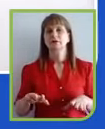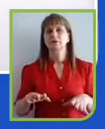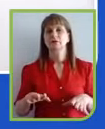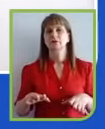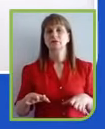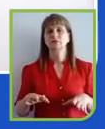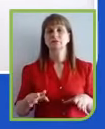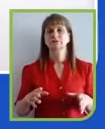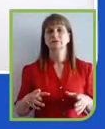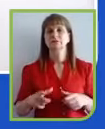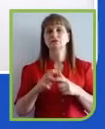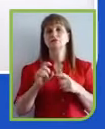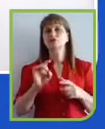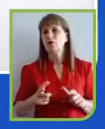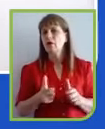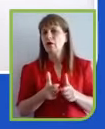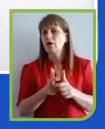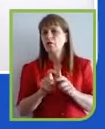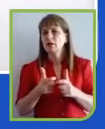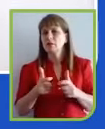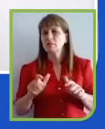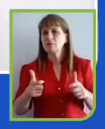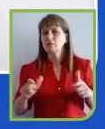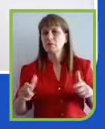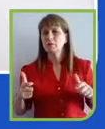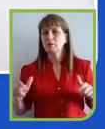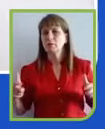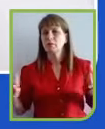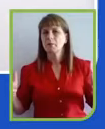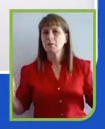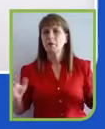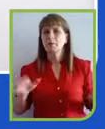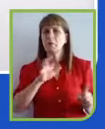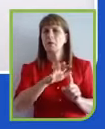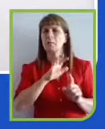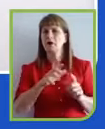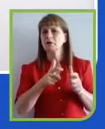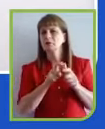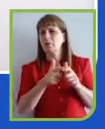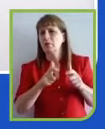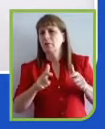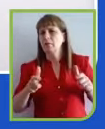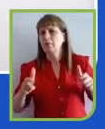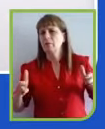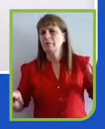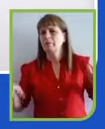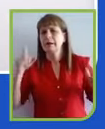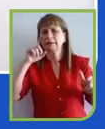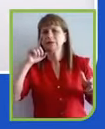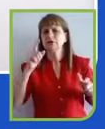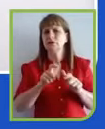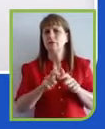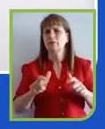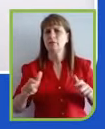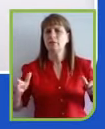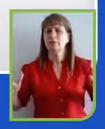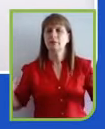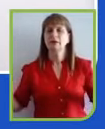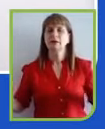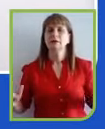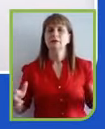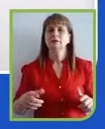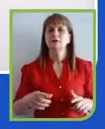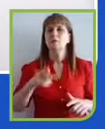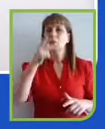Ela está aumentando cada vez mais, o impacto tem sido cada vez maior e, de verdade, pouca gente conseguiu prever